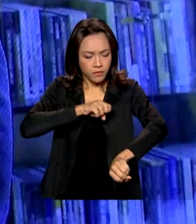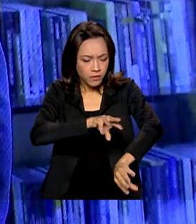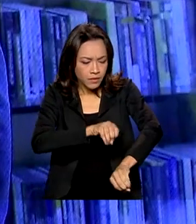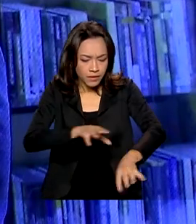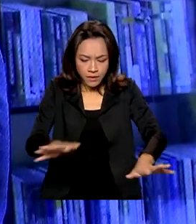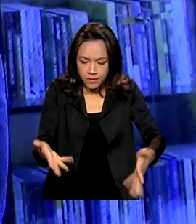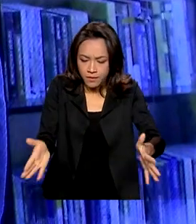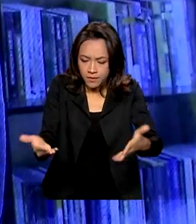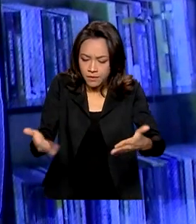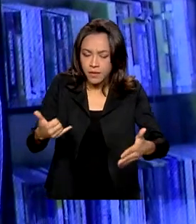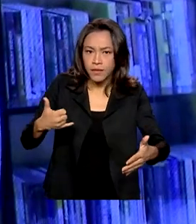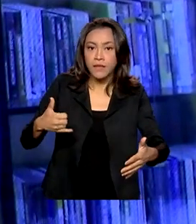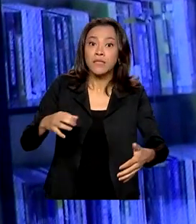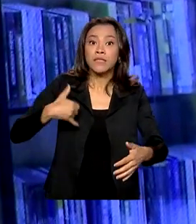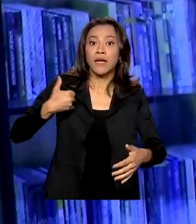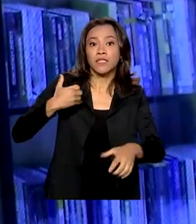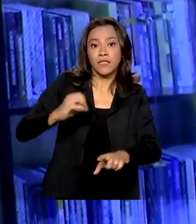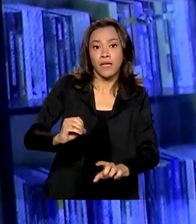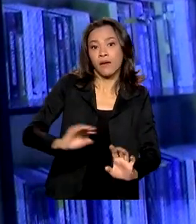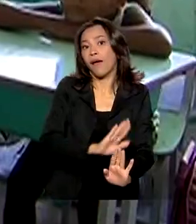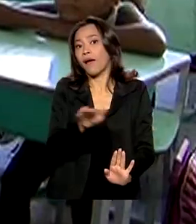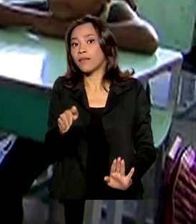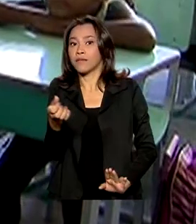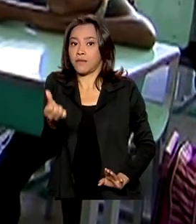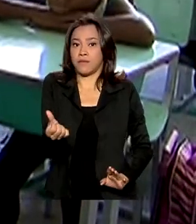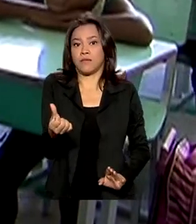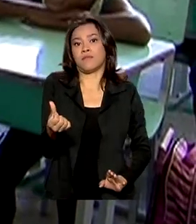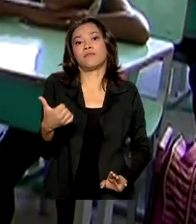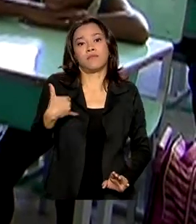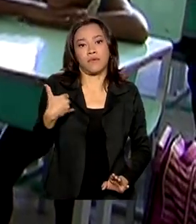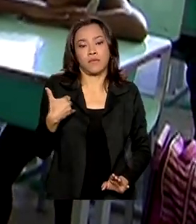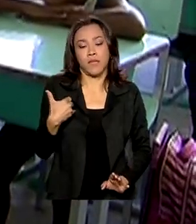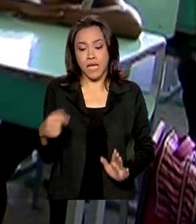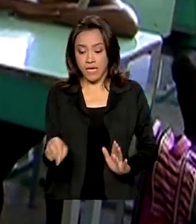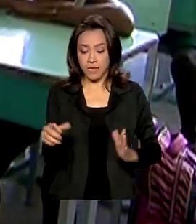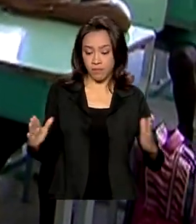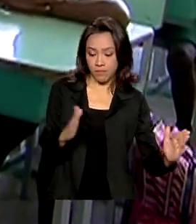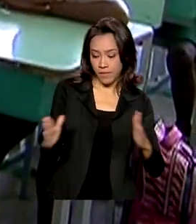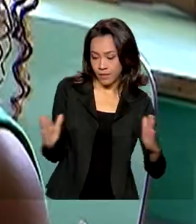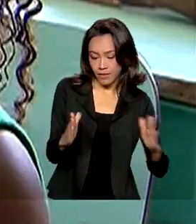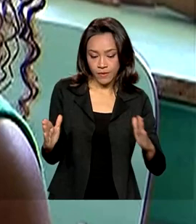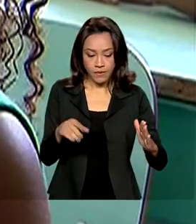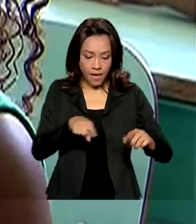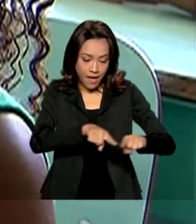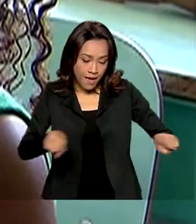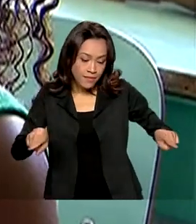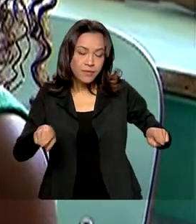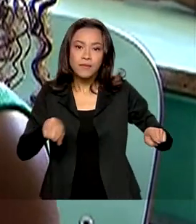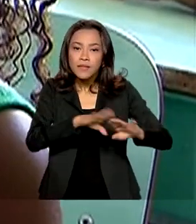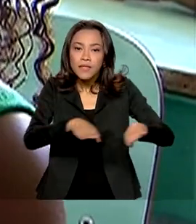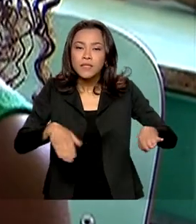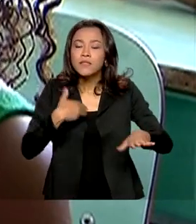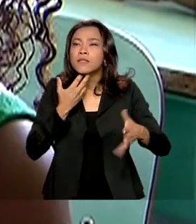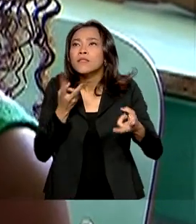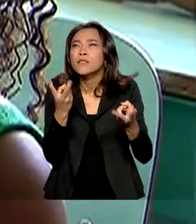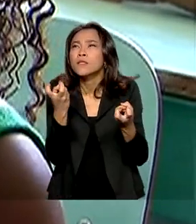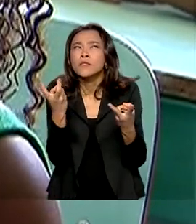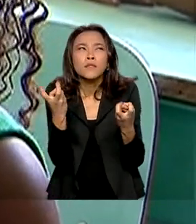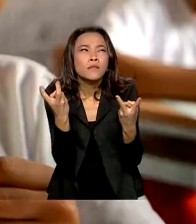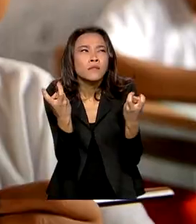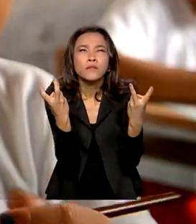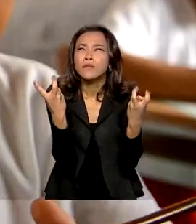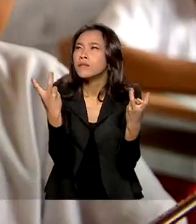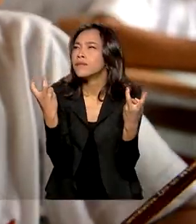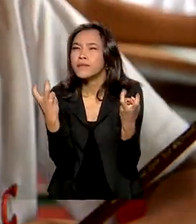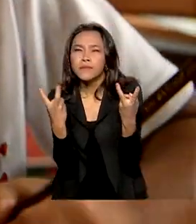crianças de 0 a 6 anos. Período em que estão sedentas por explorar o